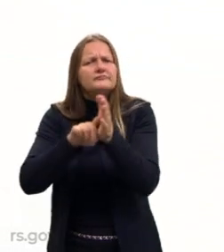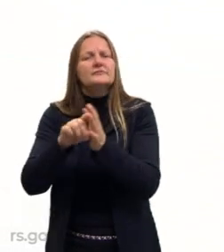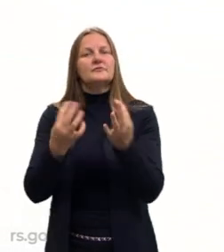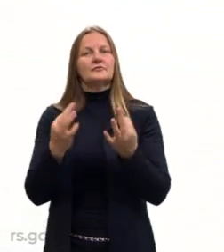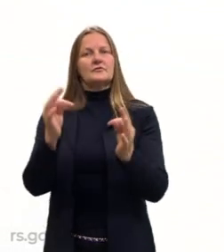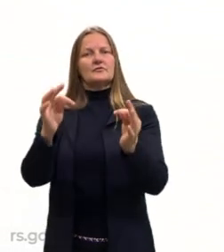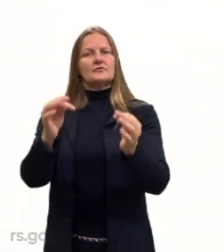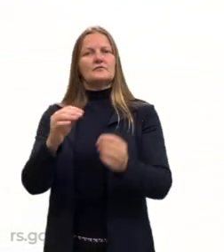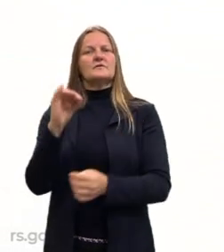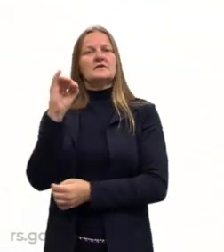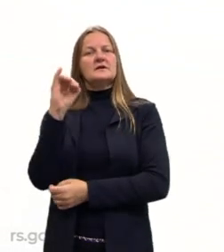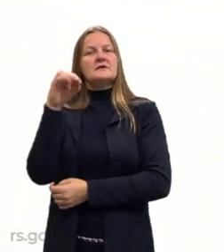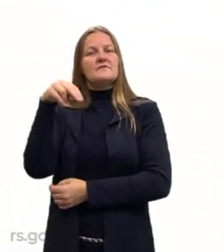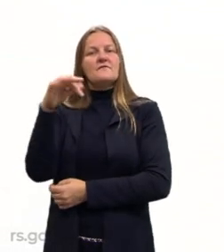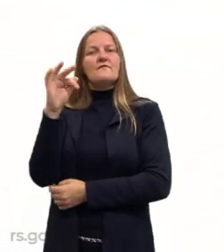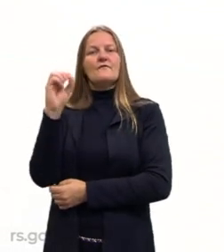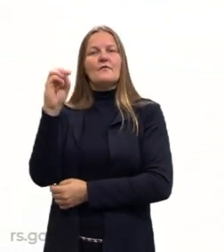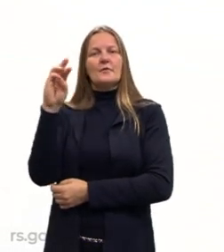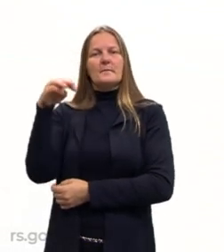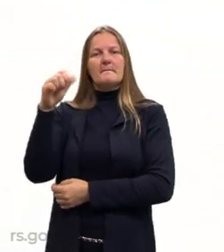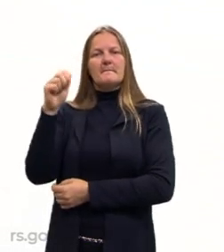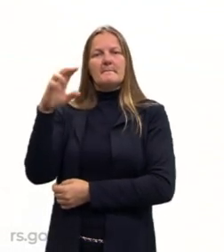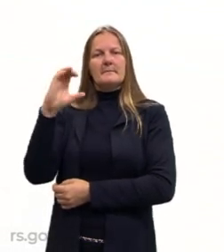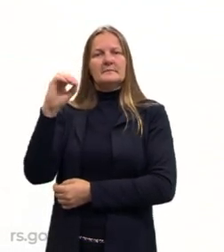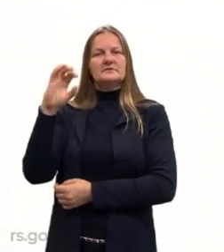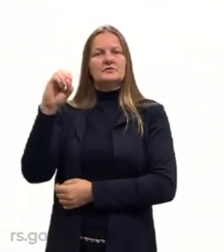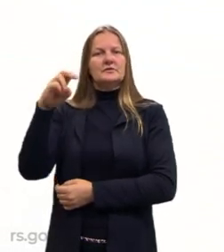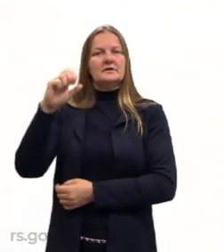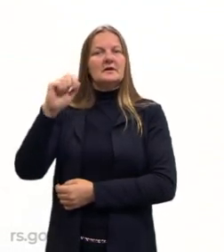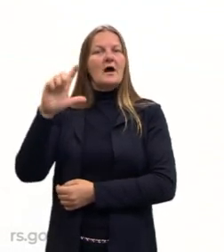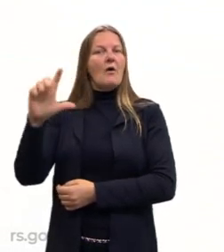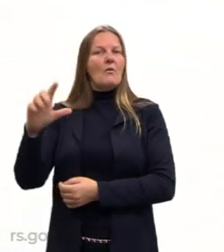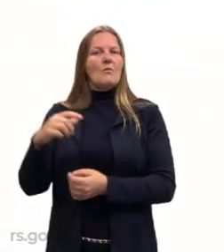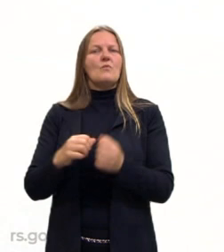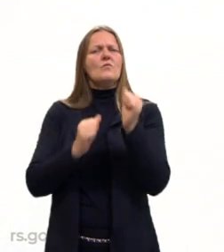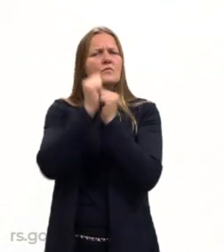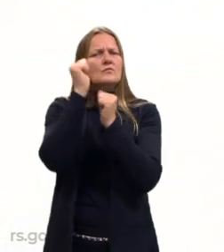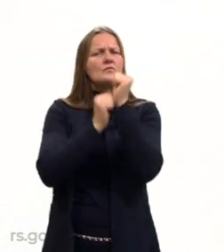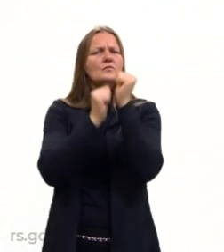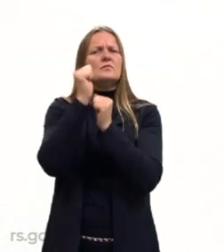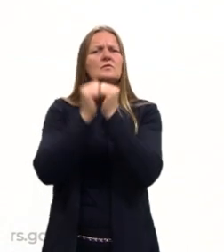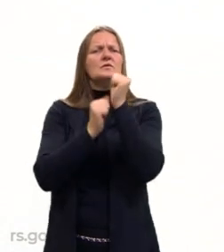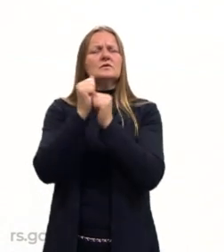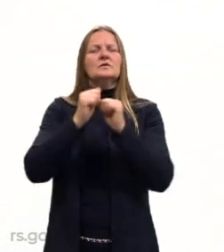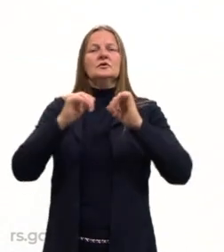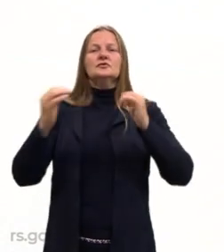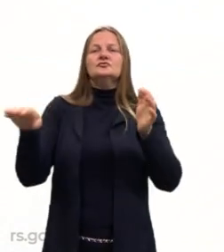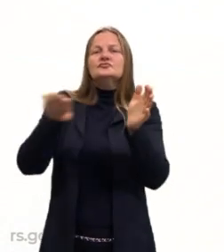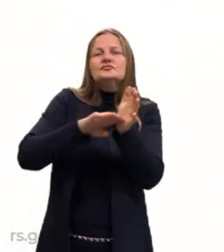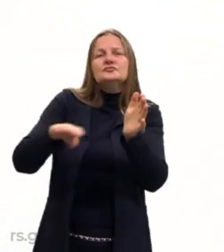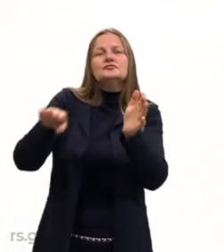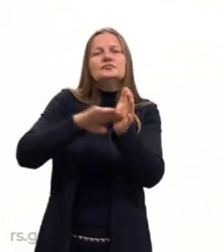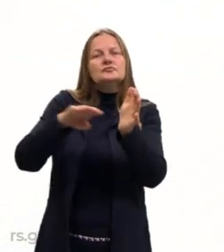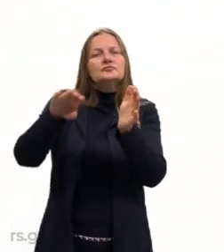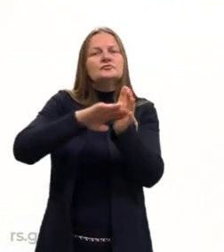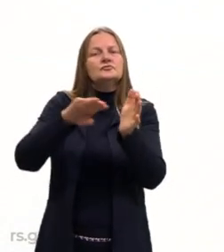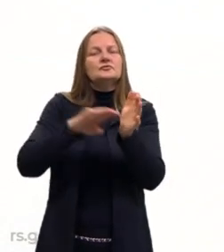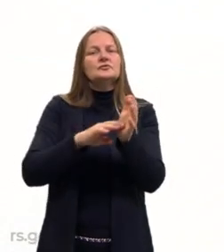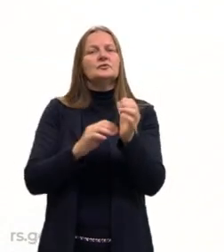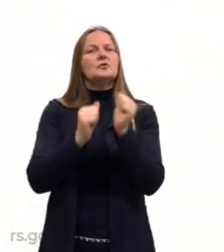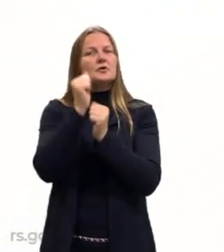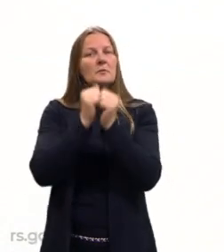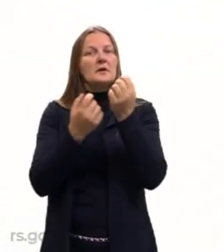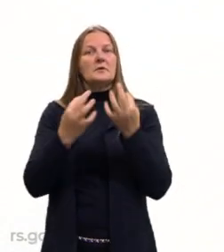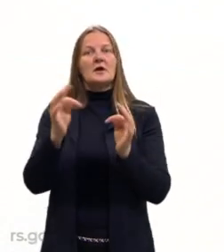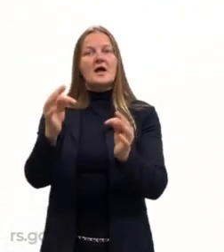Bah, que nome grande, né? Mas é essa questão aí da revolução industrial, chegando à questão dos equipamentos